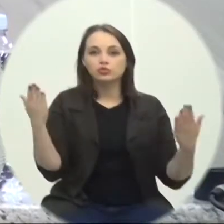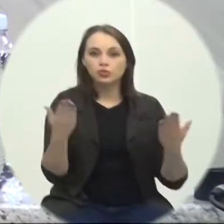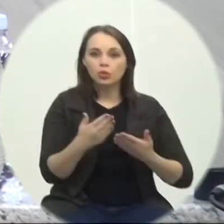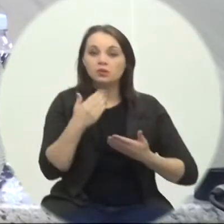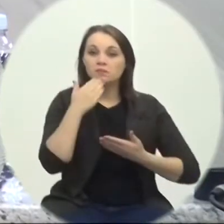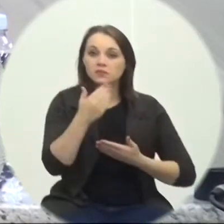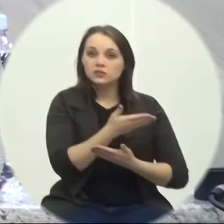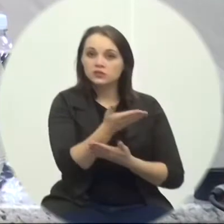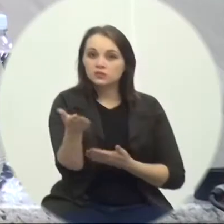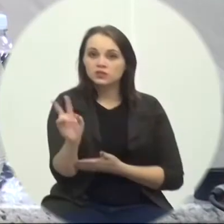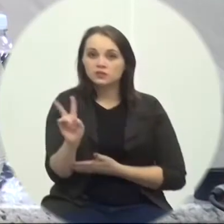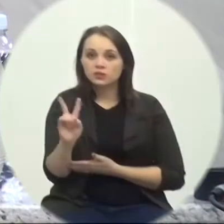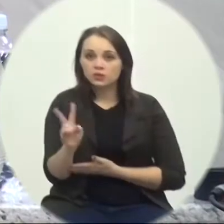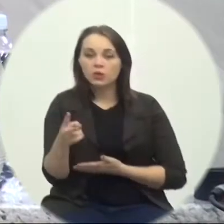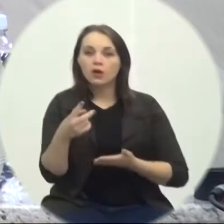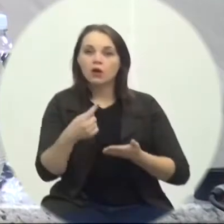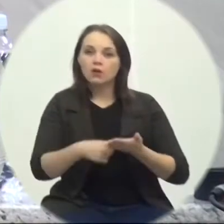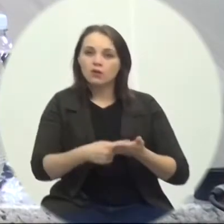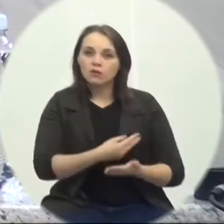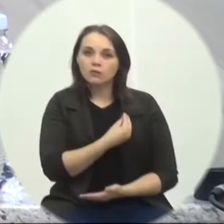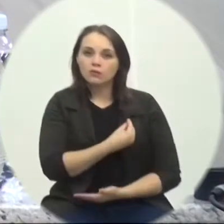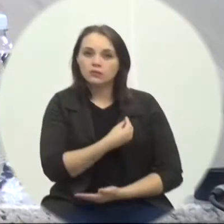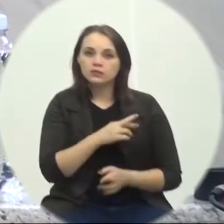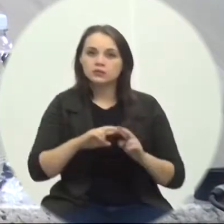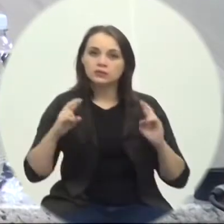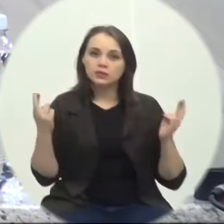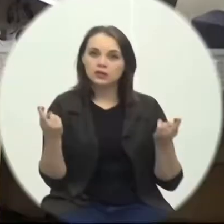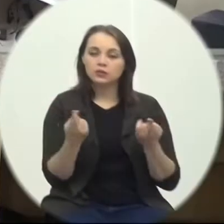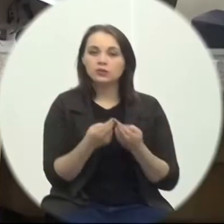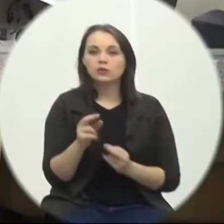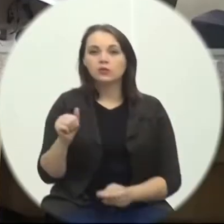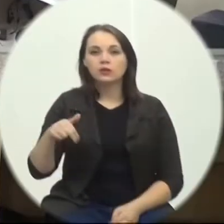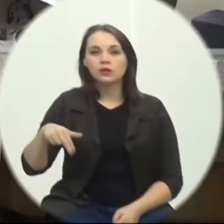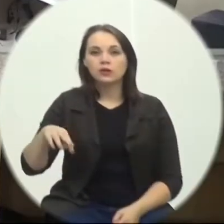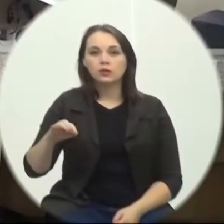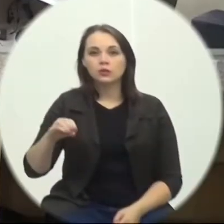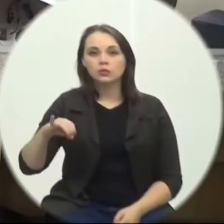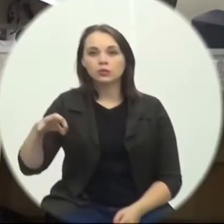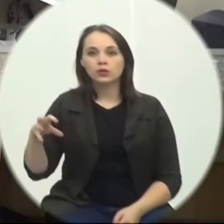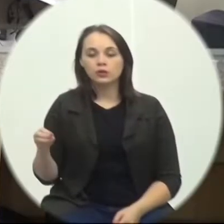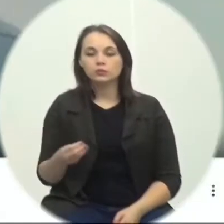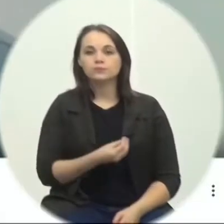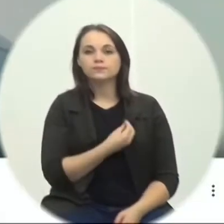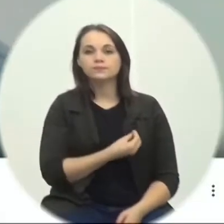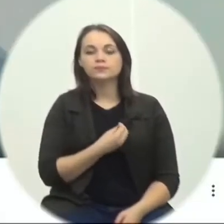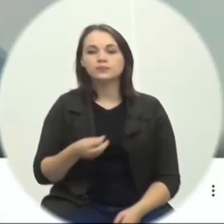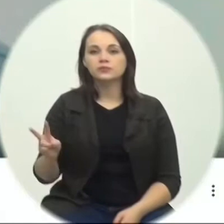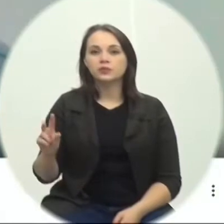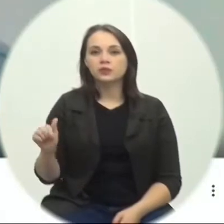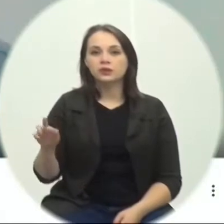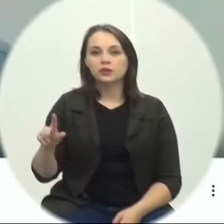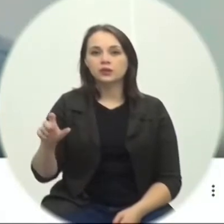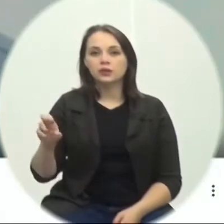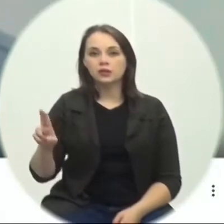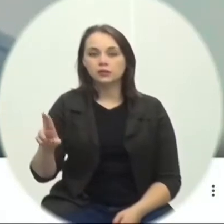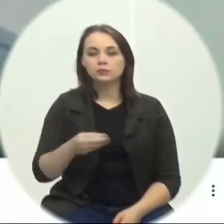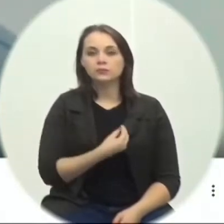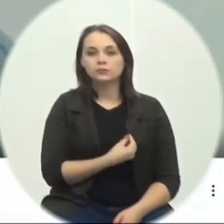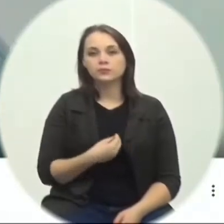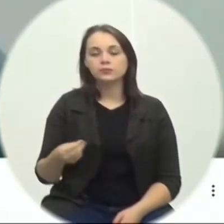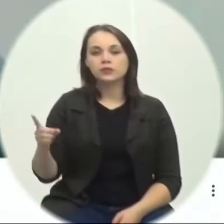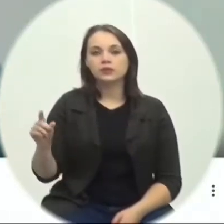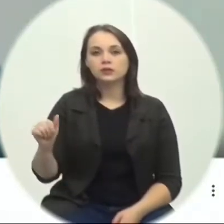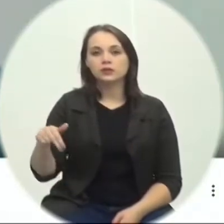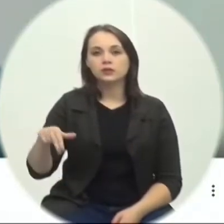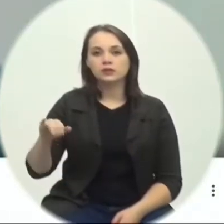Solicito aos senhores vereadores que façam a confirmação do quórum. Vereador Antônio Manuel. Presente. Presente, vereador Arleu. Presente, vereador